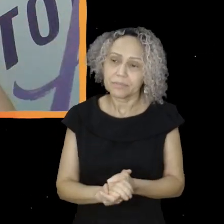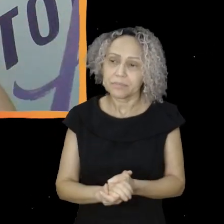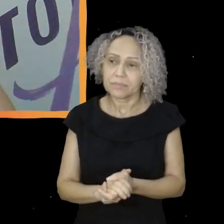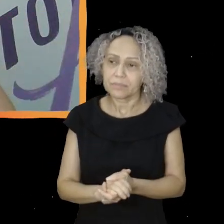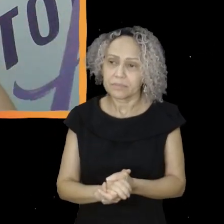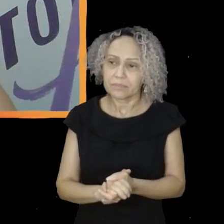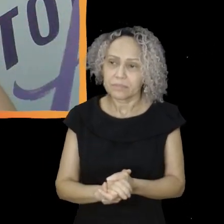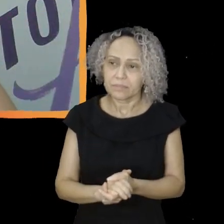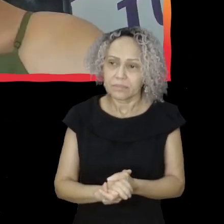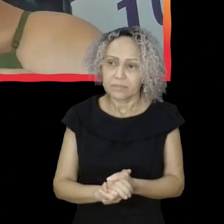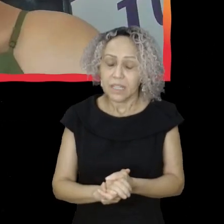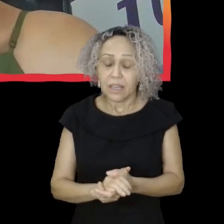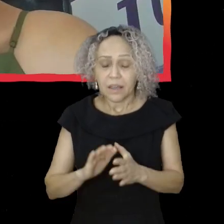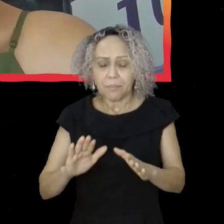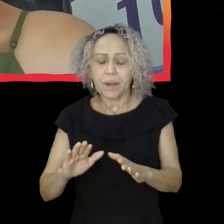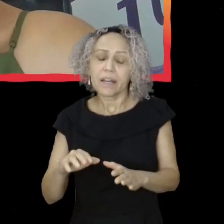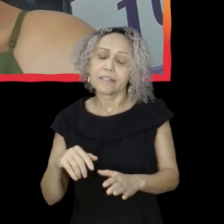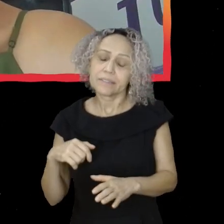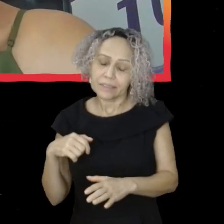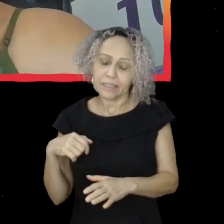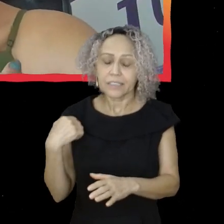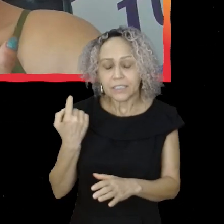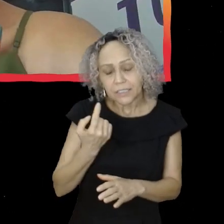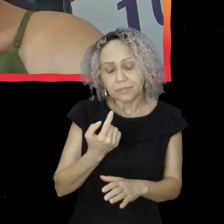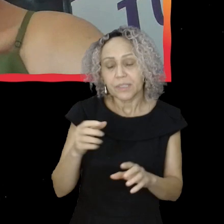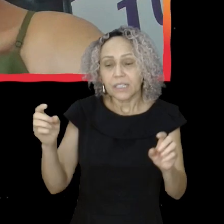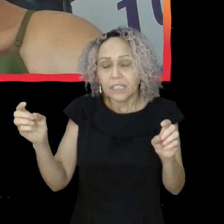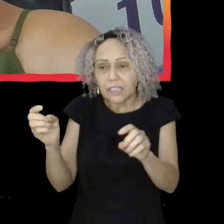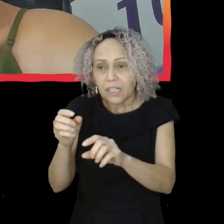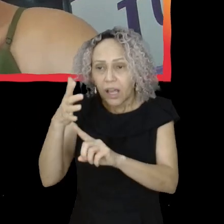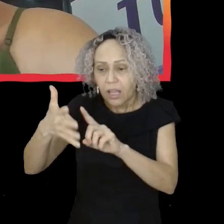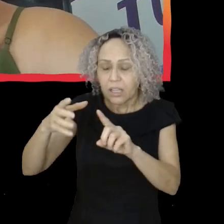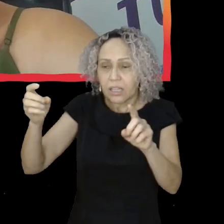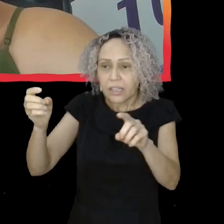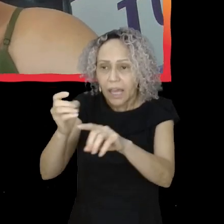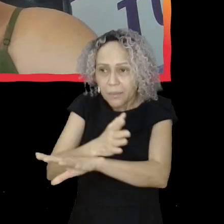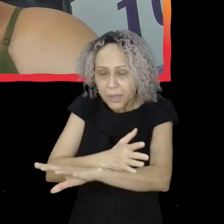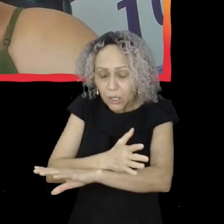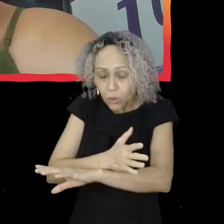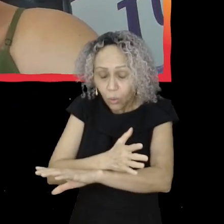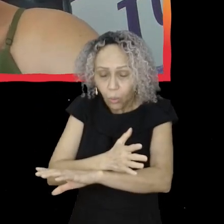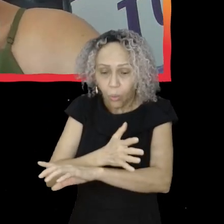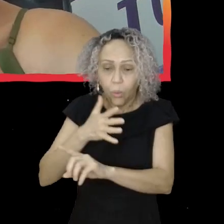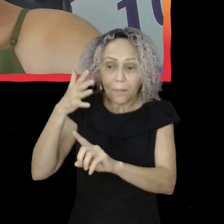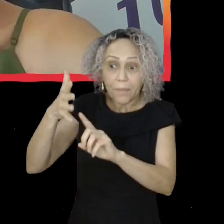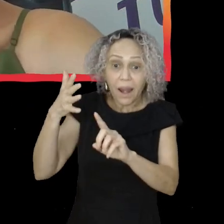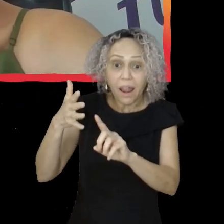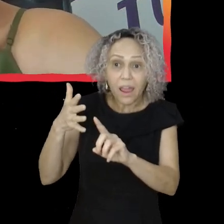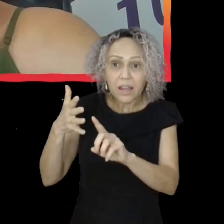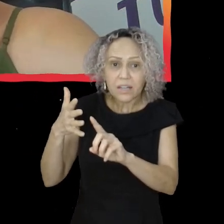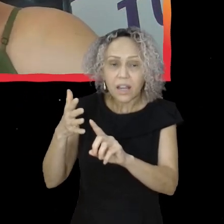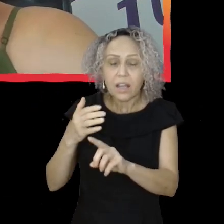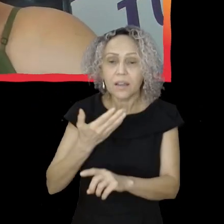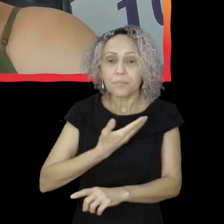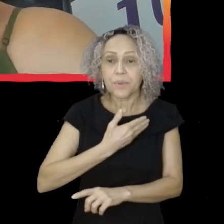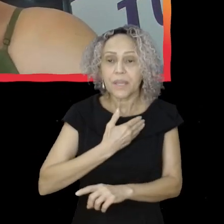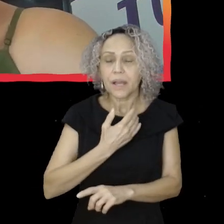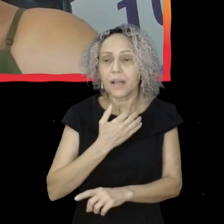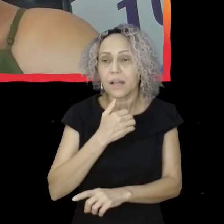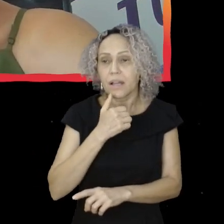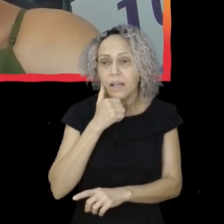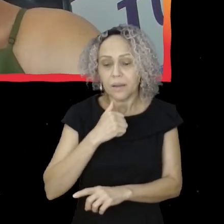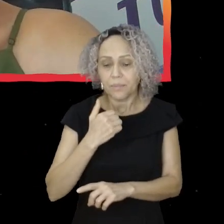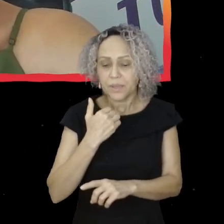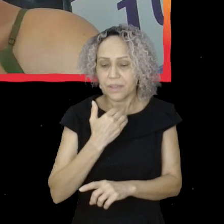e vamos passar no shopping e comer um lanche. E a gente andando no shopping, e eu começo a achar estranho, parecia que as pessoas estavam me encarando. E eu fico, tipo, cara, o que que tá acontecendo?